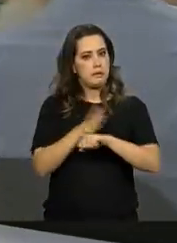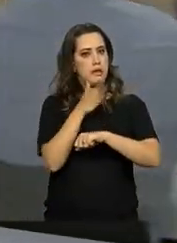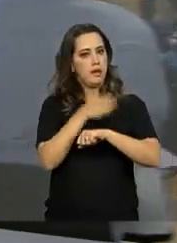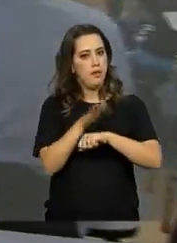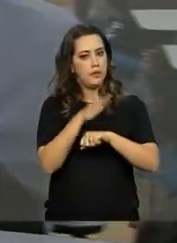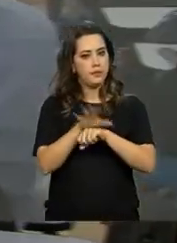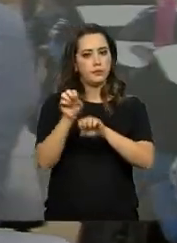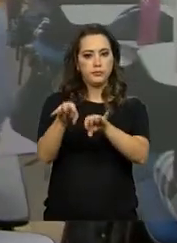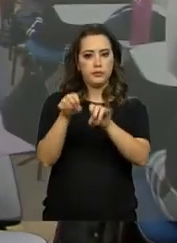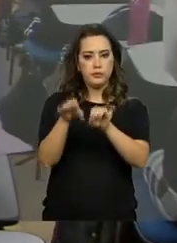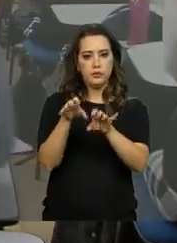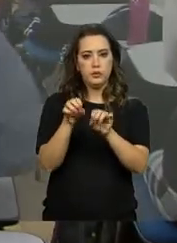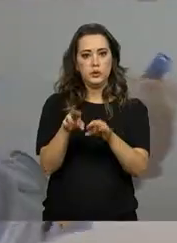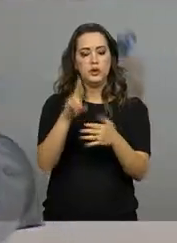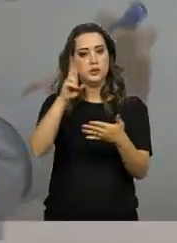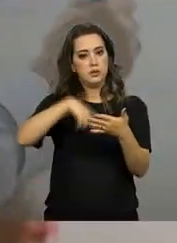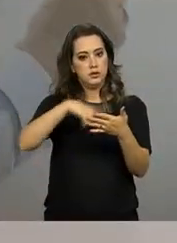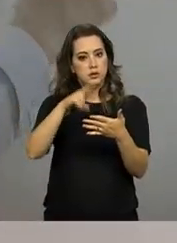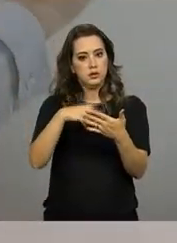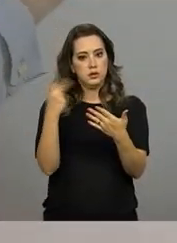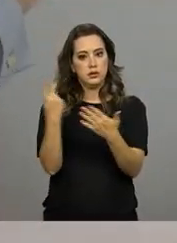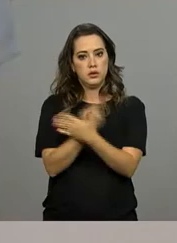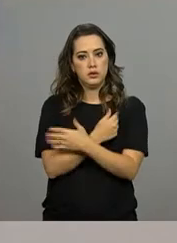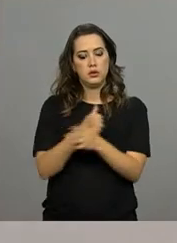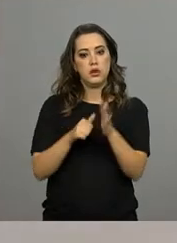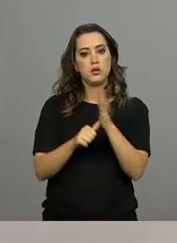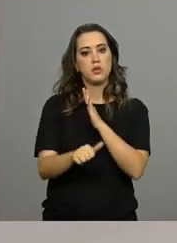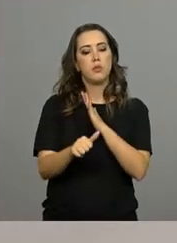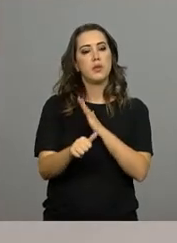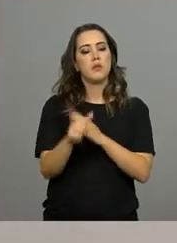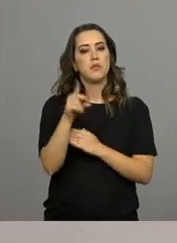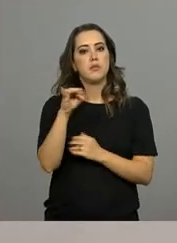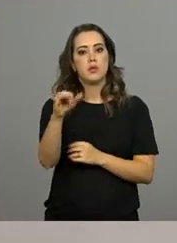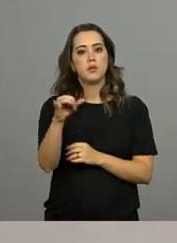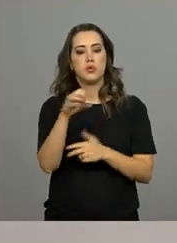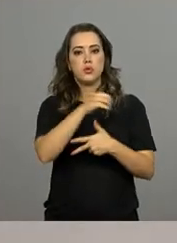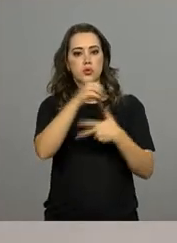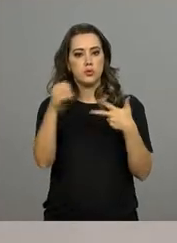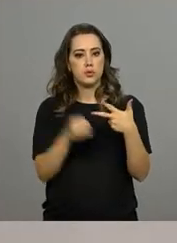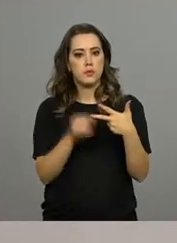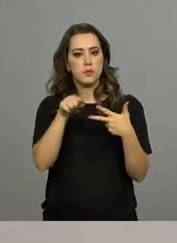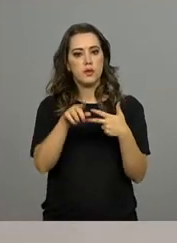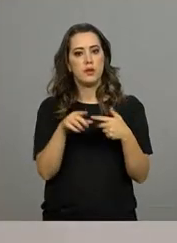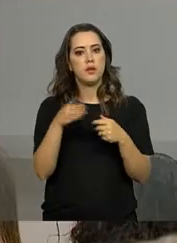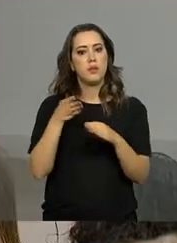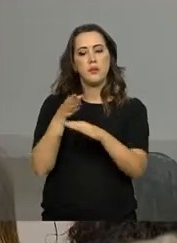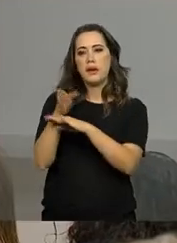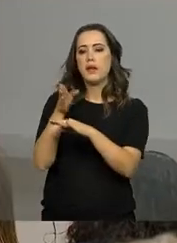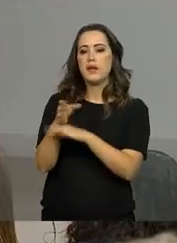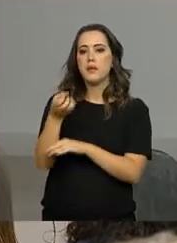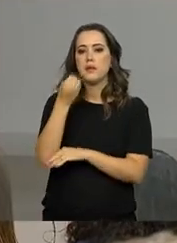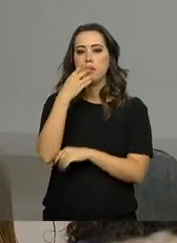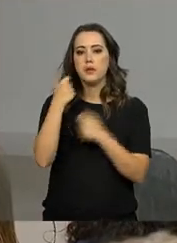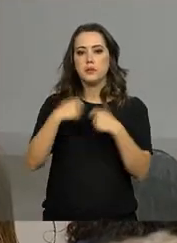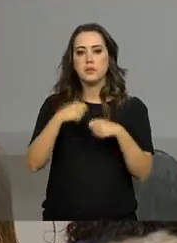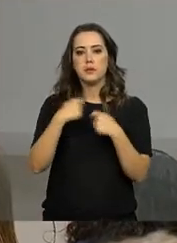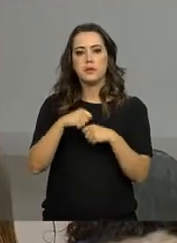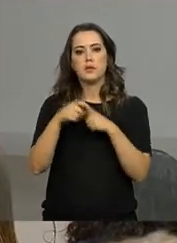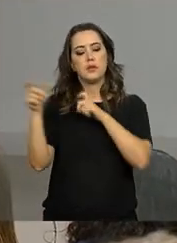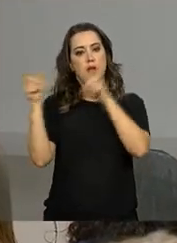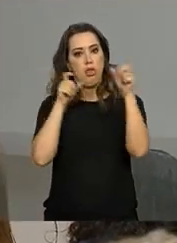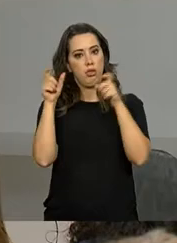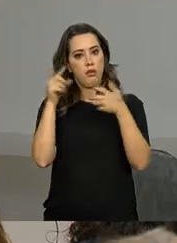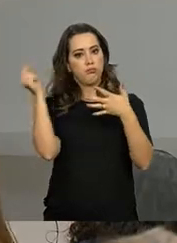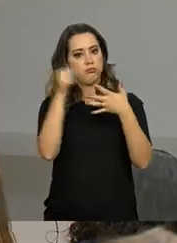orientações para a redação, que é aplicada no primeiro dia do Enem. E o professor lembra que para ir bem, é preciso estar atento